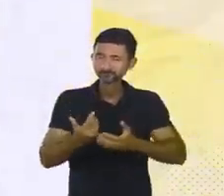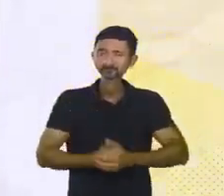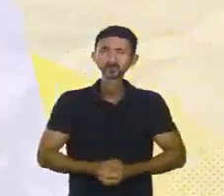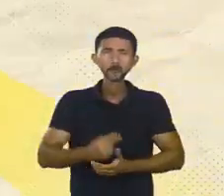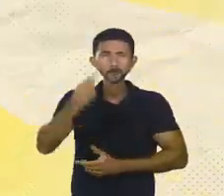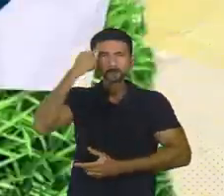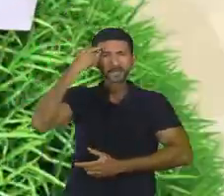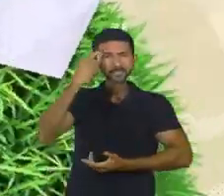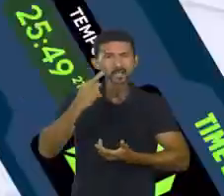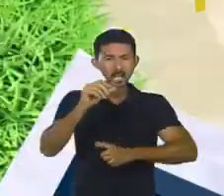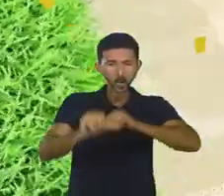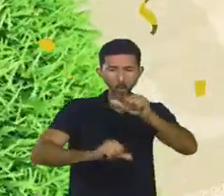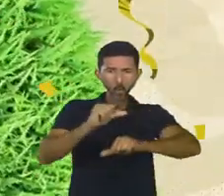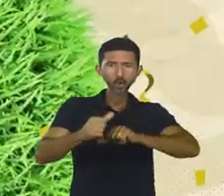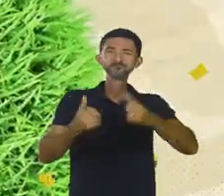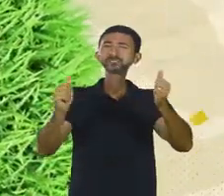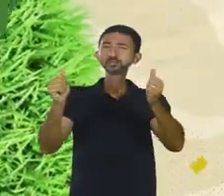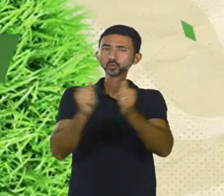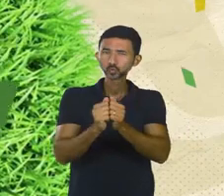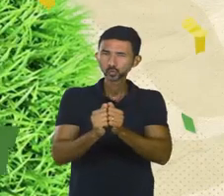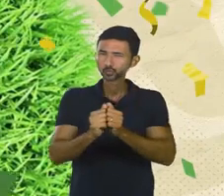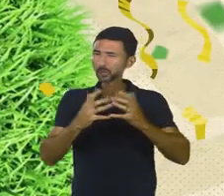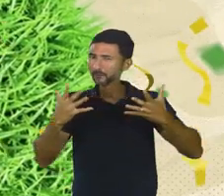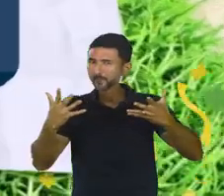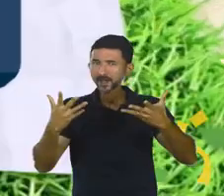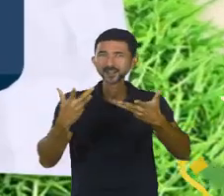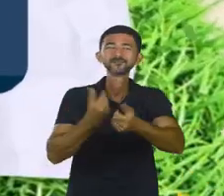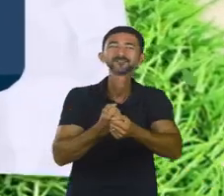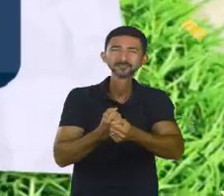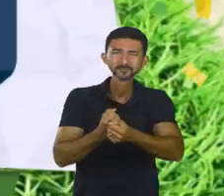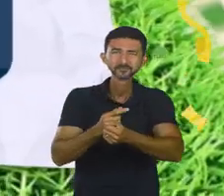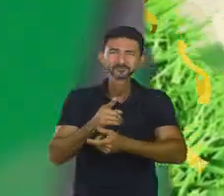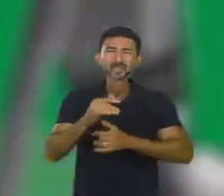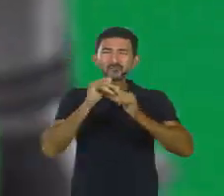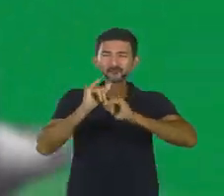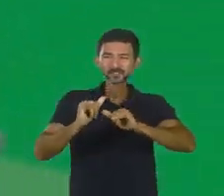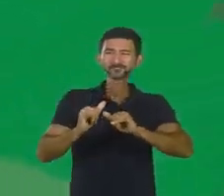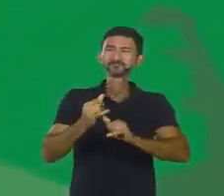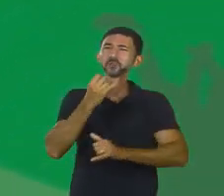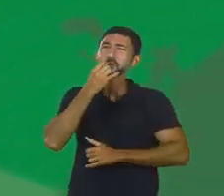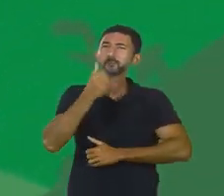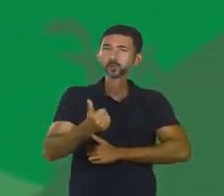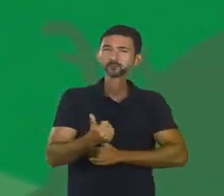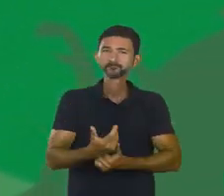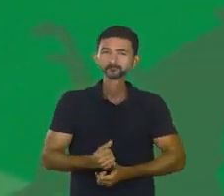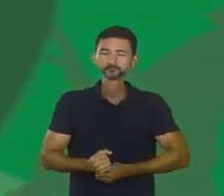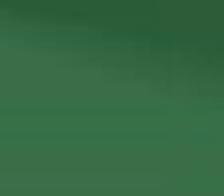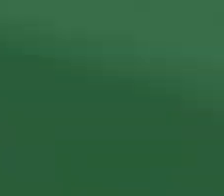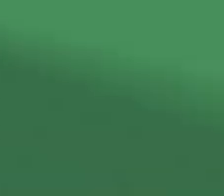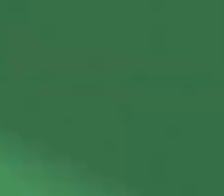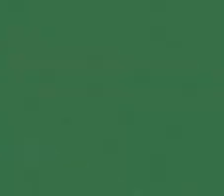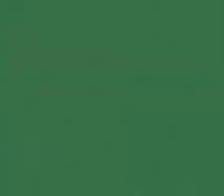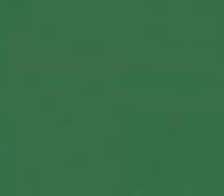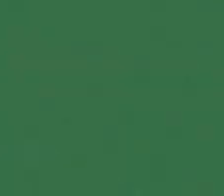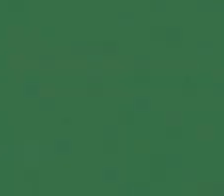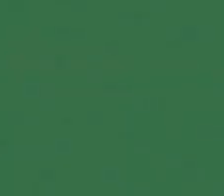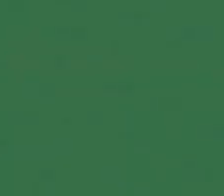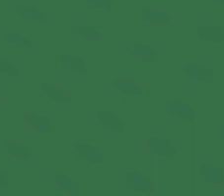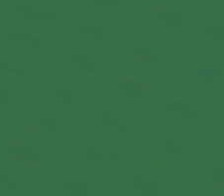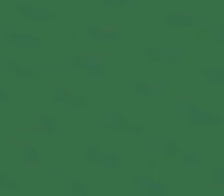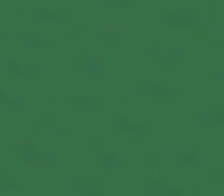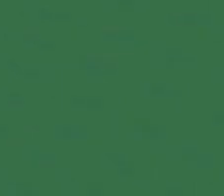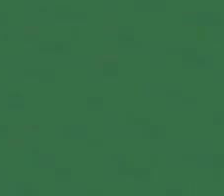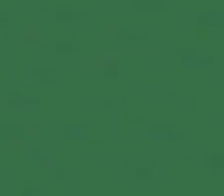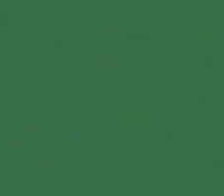existe esse negócio e já ganhou. Já pensou a gente vira esse jogo juntos? Vai ser incrível. Quem disse que Davi não pode vencer, Golias? Todo lado